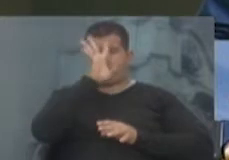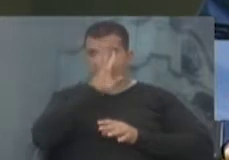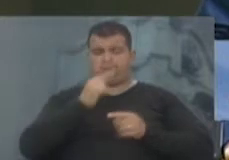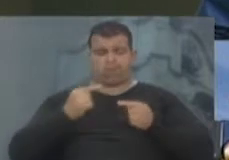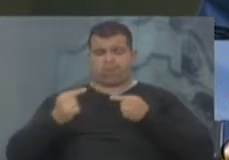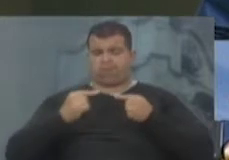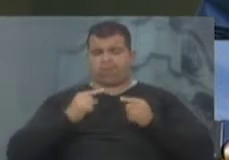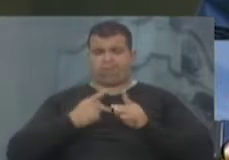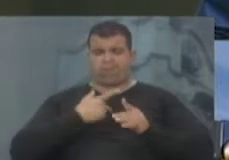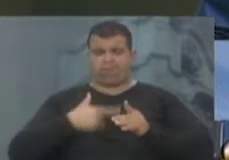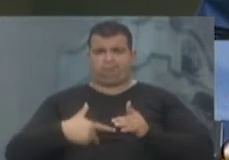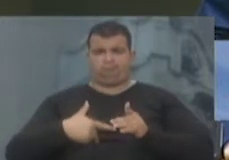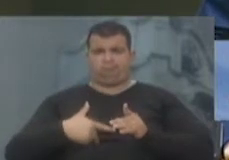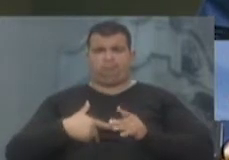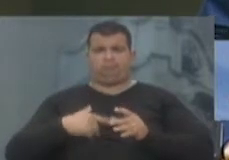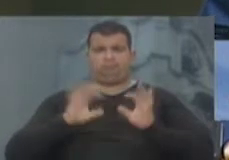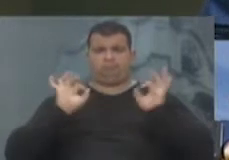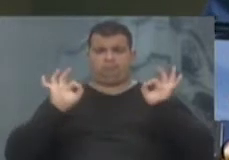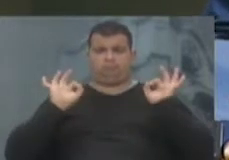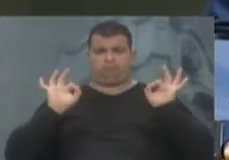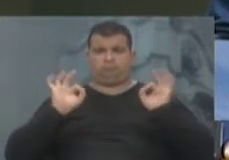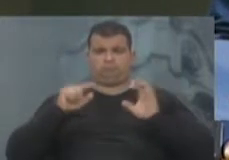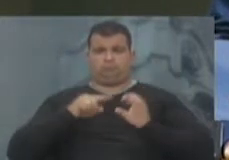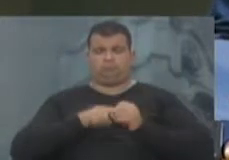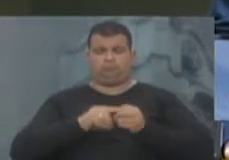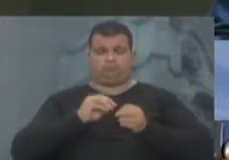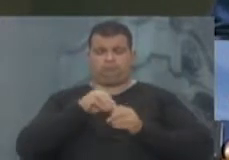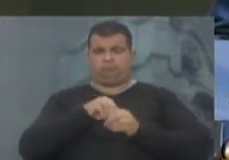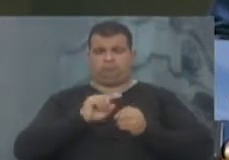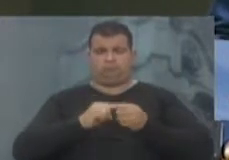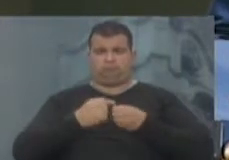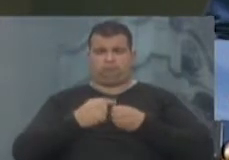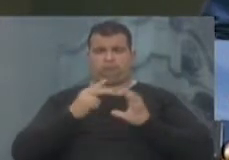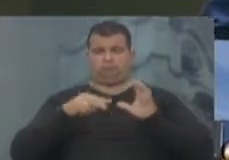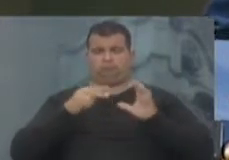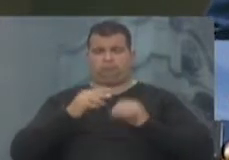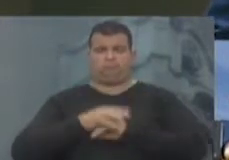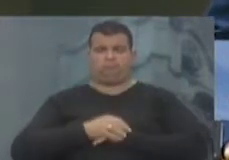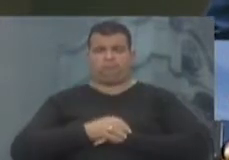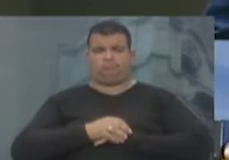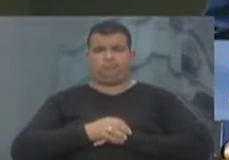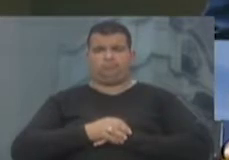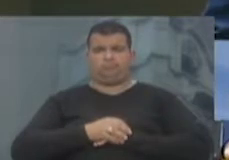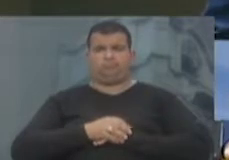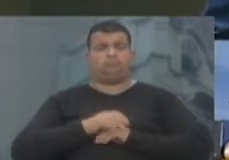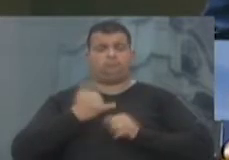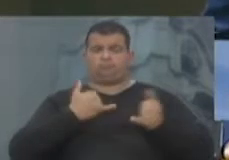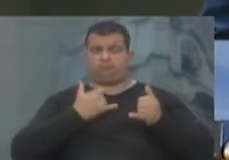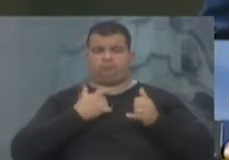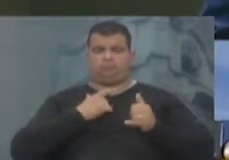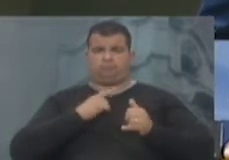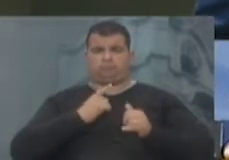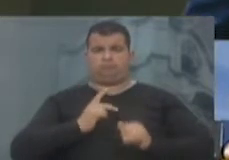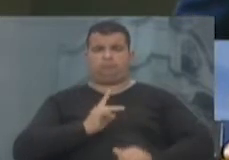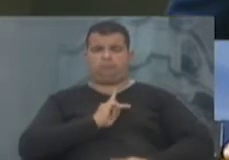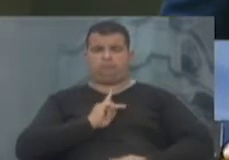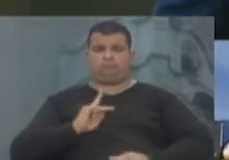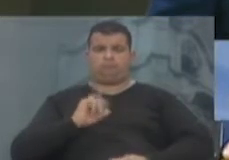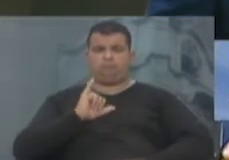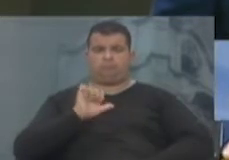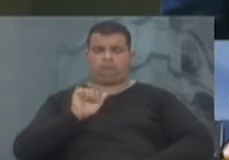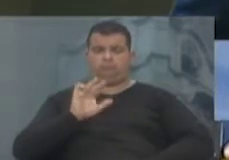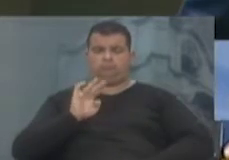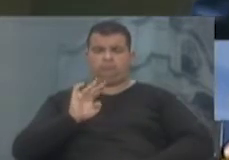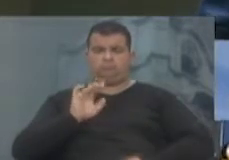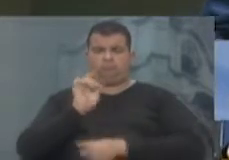público, especialmente aqui nesta casa. Recentemente tivemos aqui o recebimento do presidente do IAB-RS